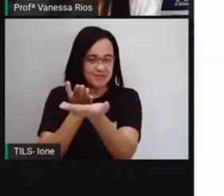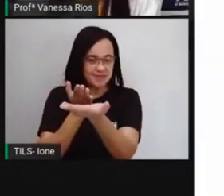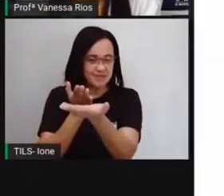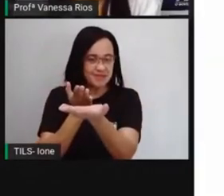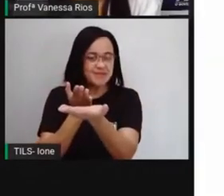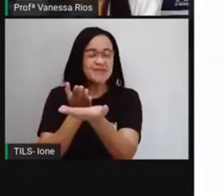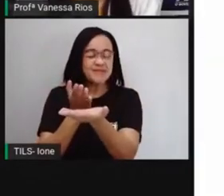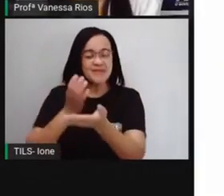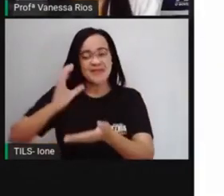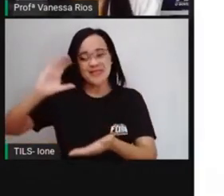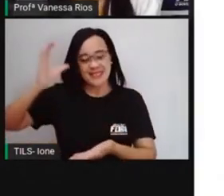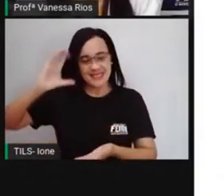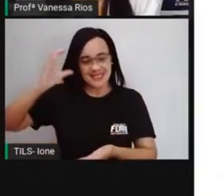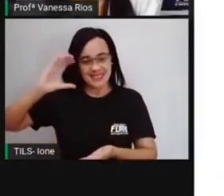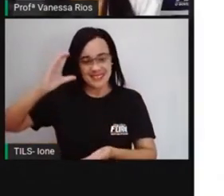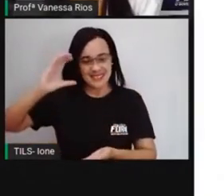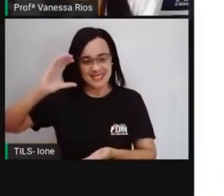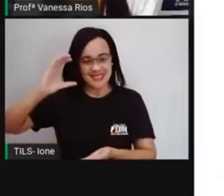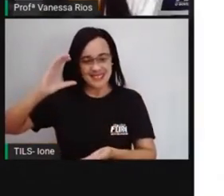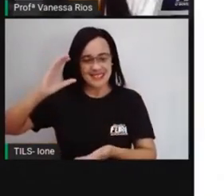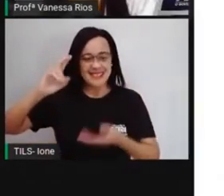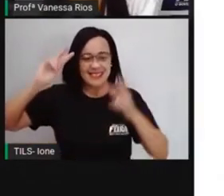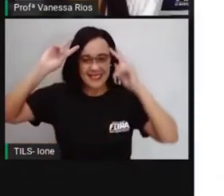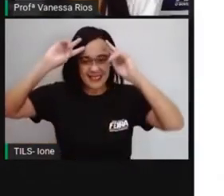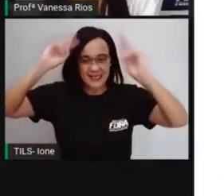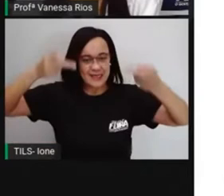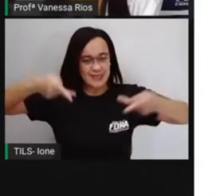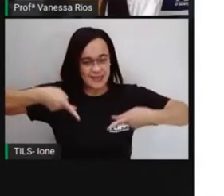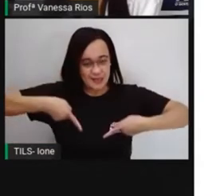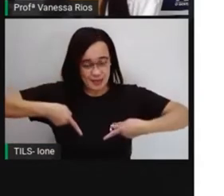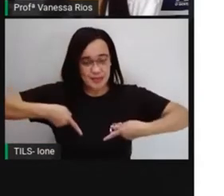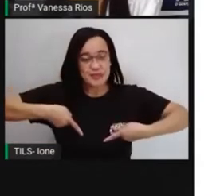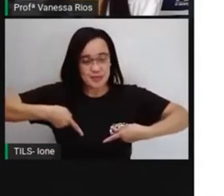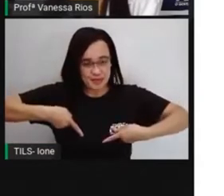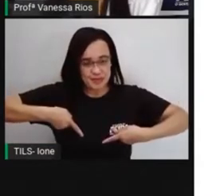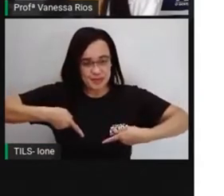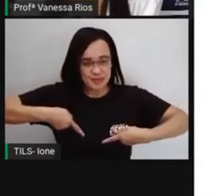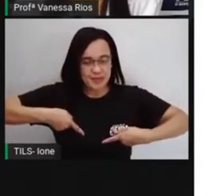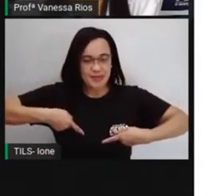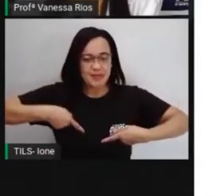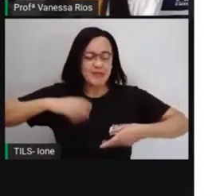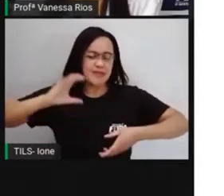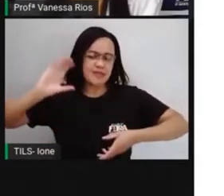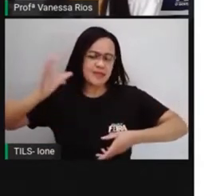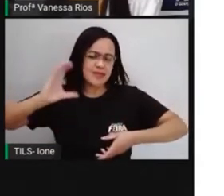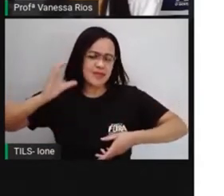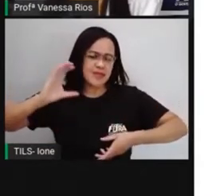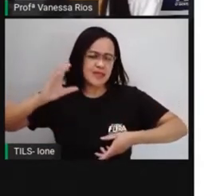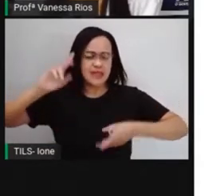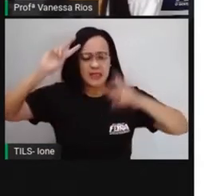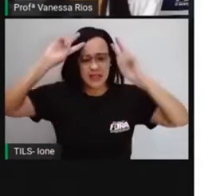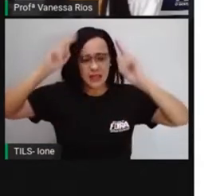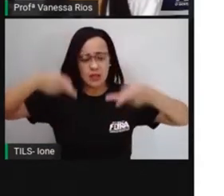humanas e aí nessa aula de ciências humanas nós vamos estudar sobre